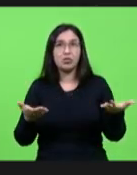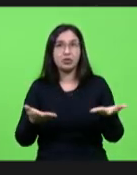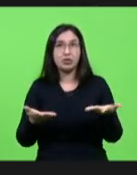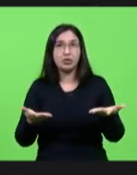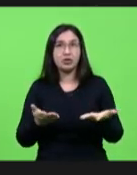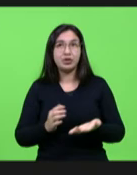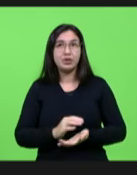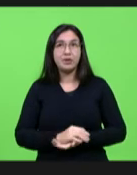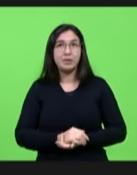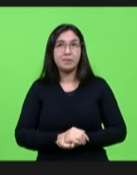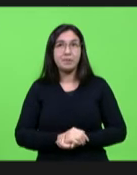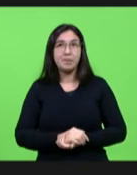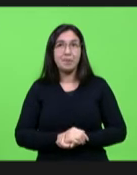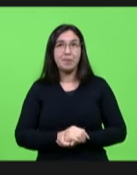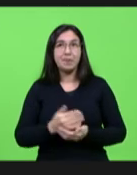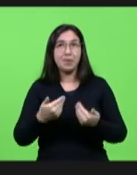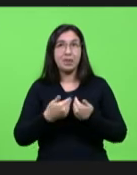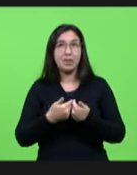abrir